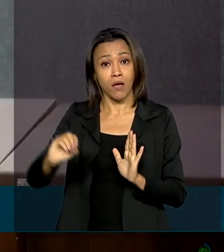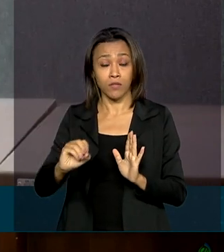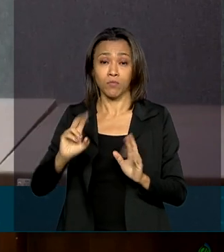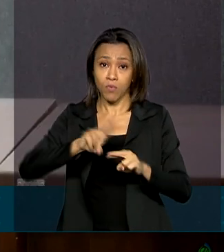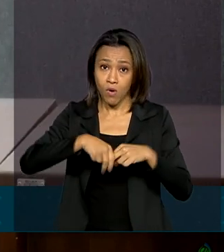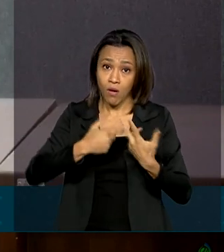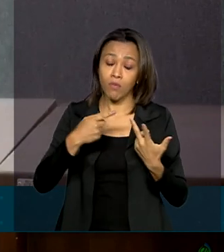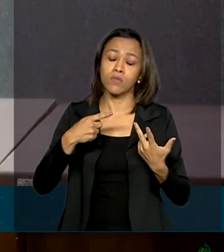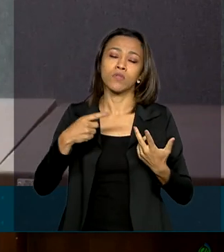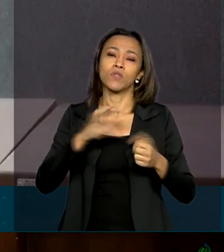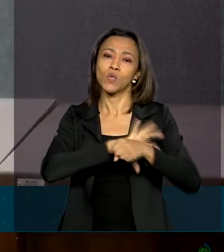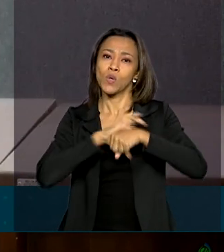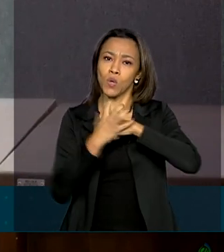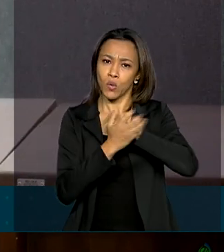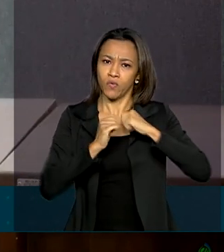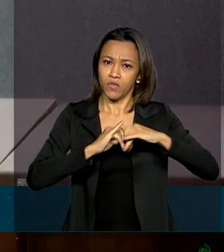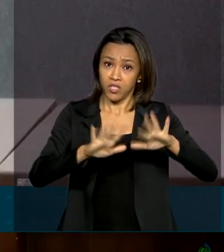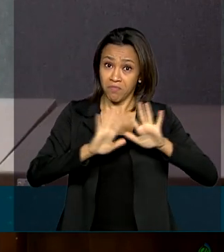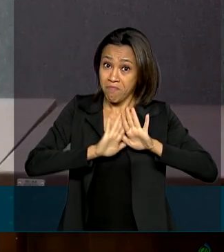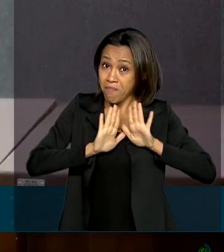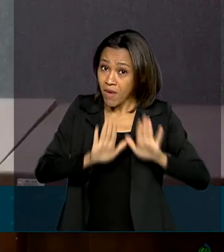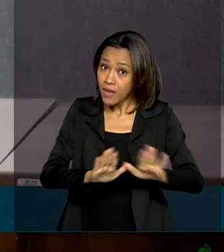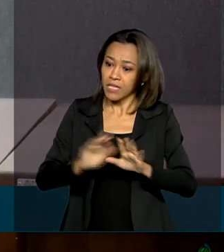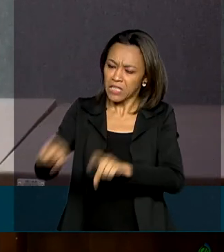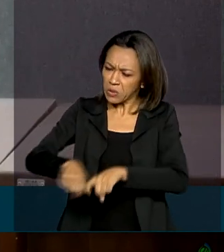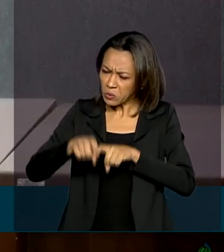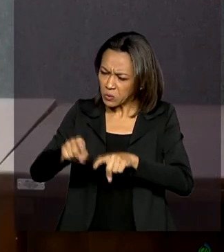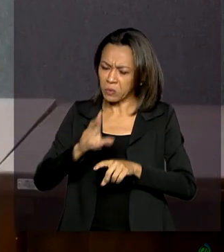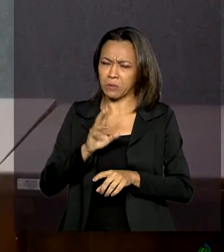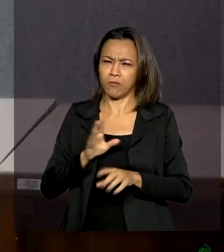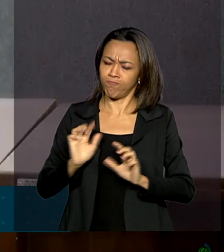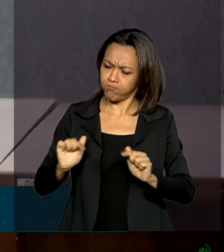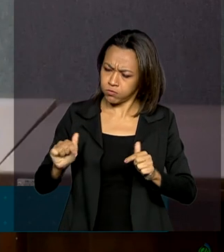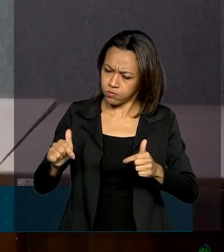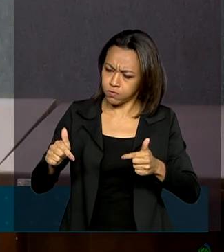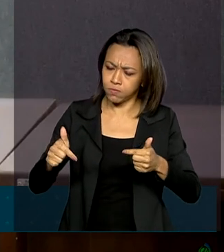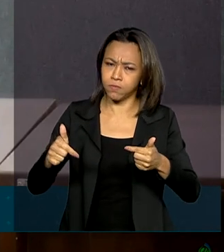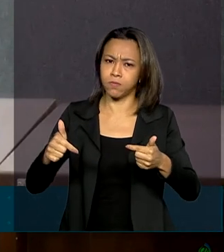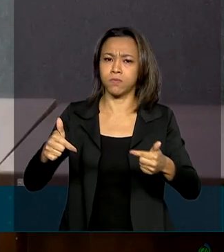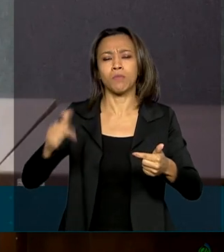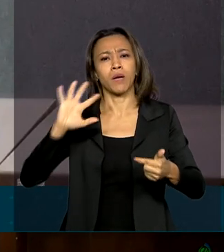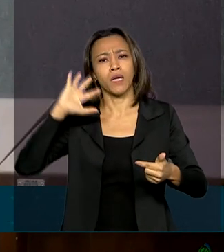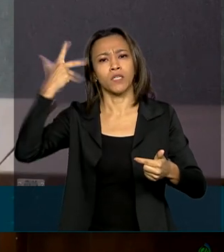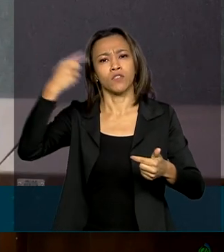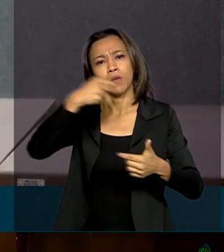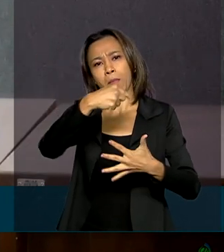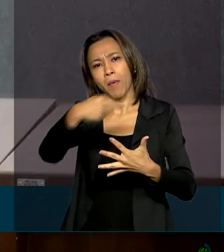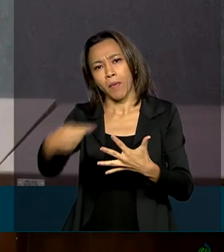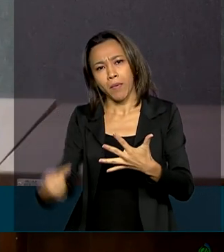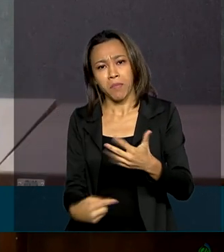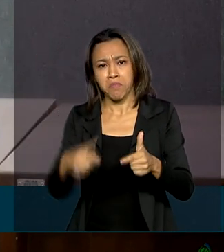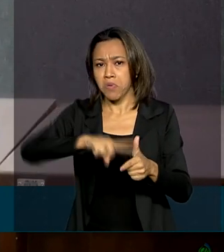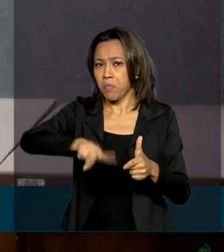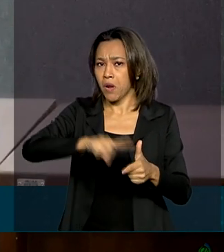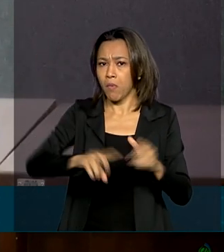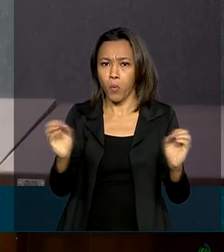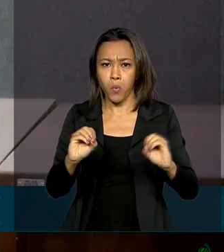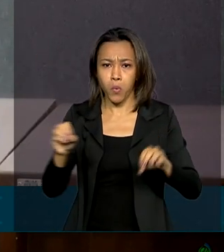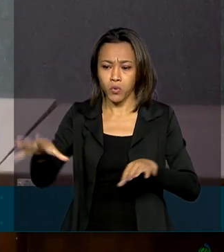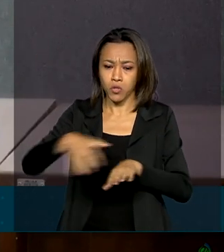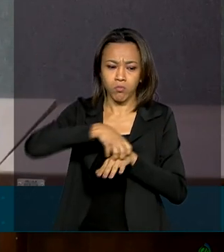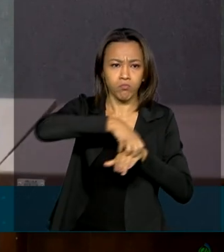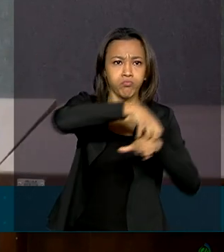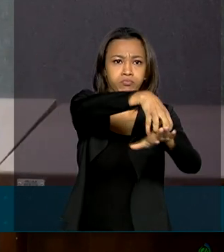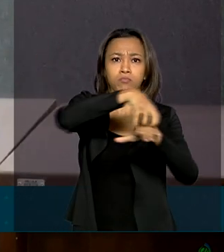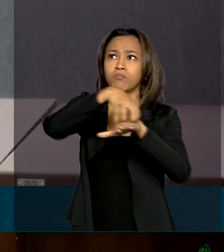se mostrou pujante, se mostrou capaz e com muita resiliência para resolver todos os problemas a tempo e hora. Não tivemos problema de abastecimento,